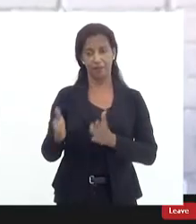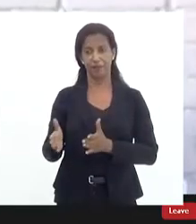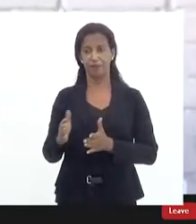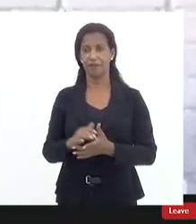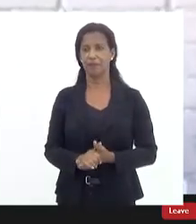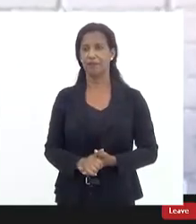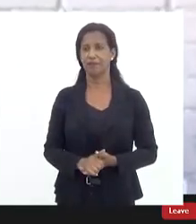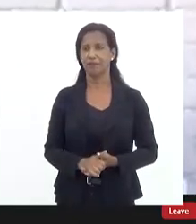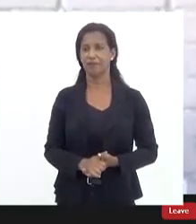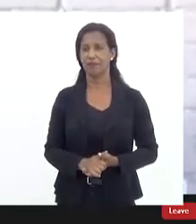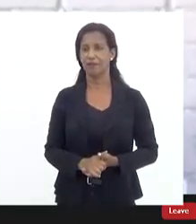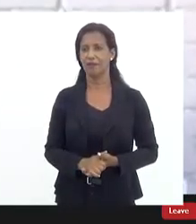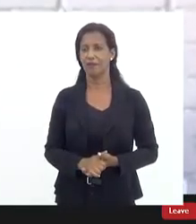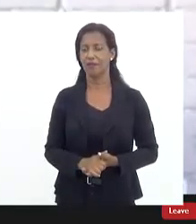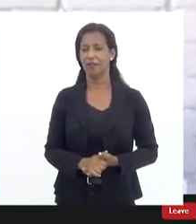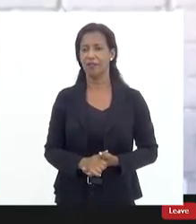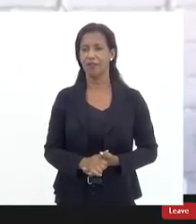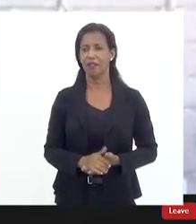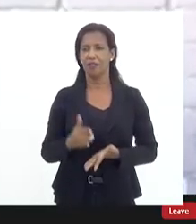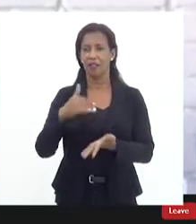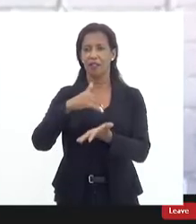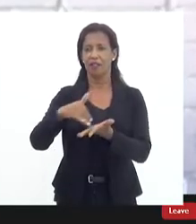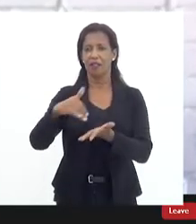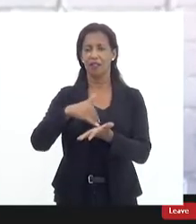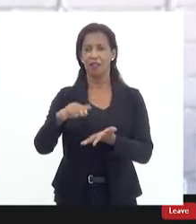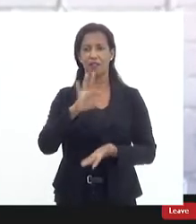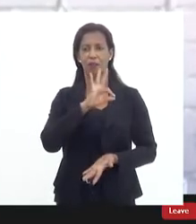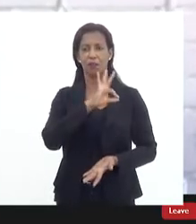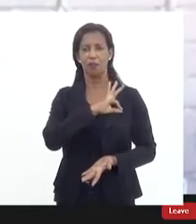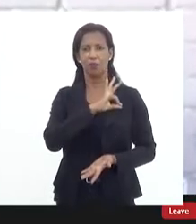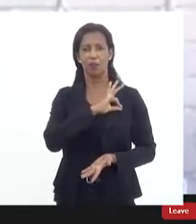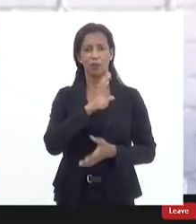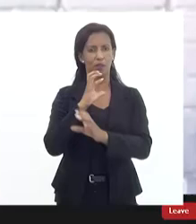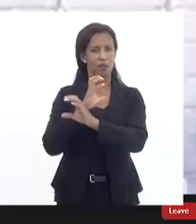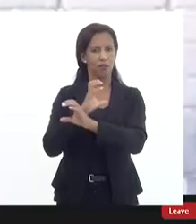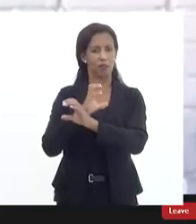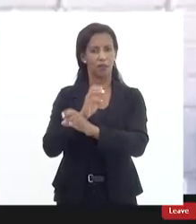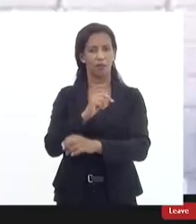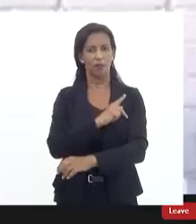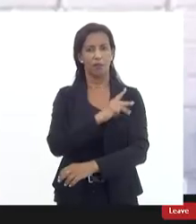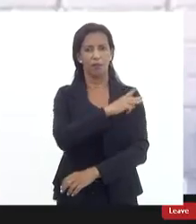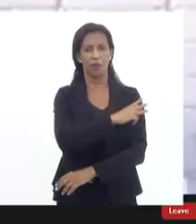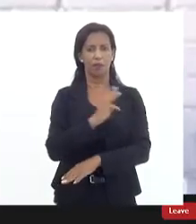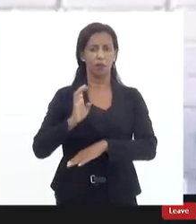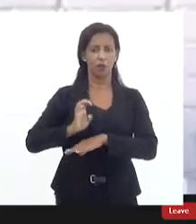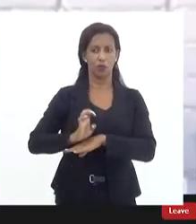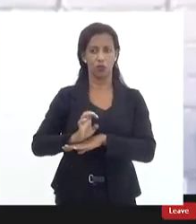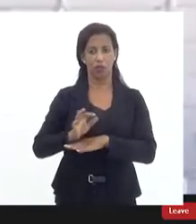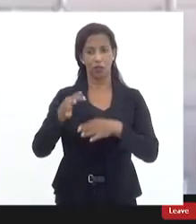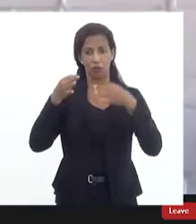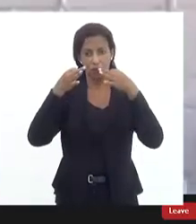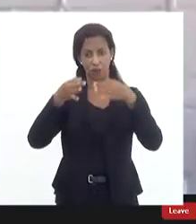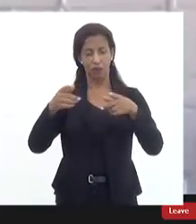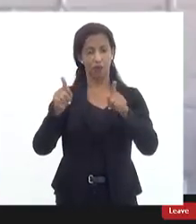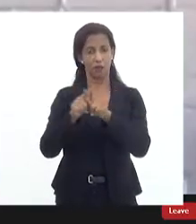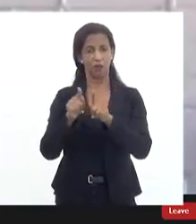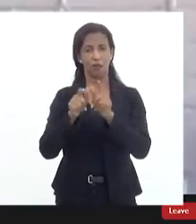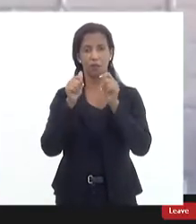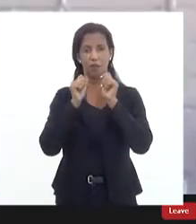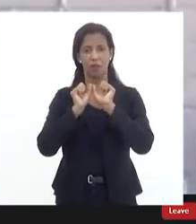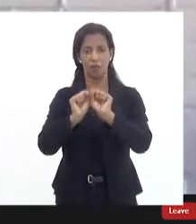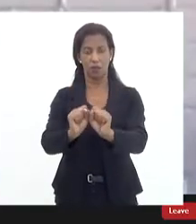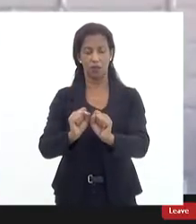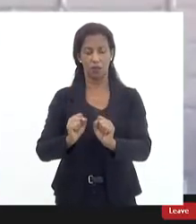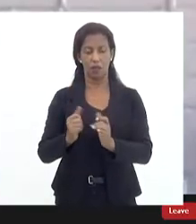com o convite às secretarias de polícia civil e militar do Estado chamo a atenção das assessorias porque